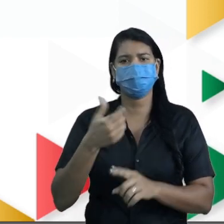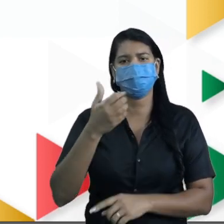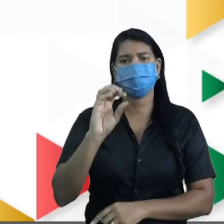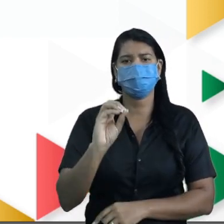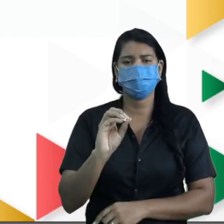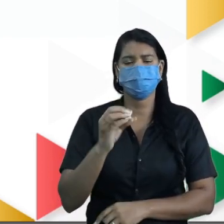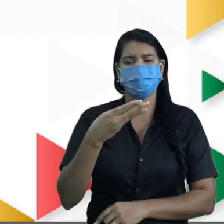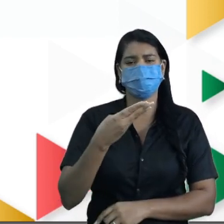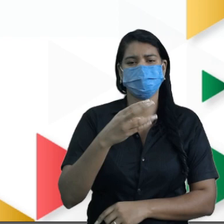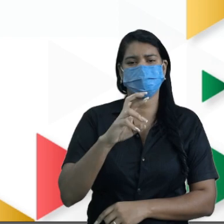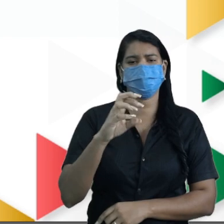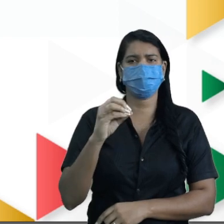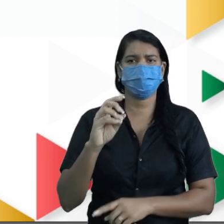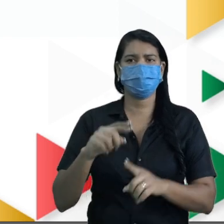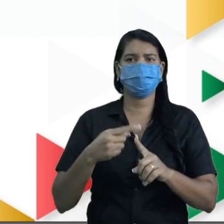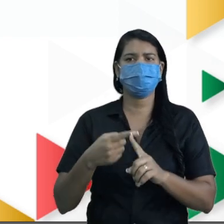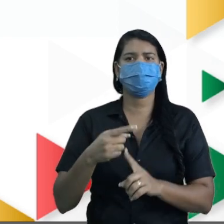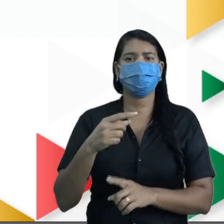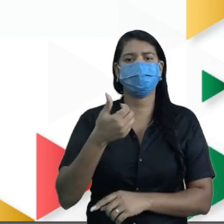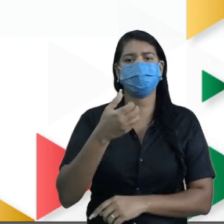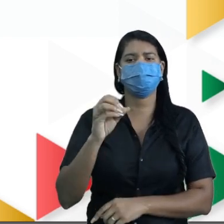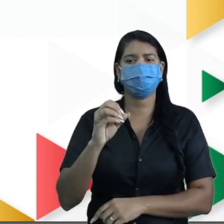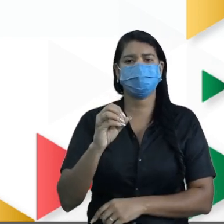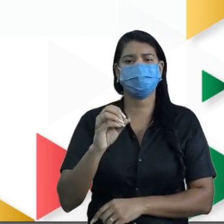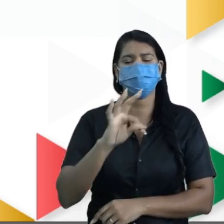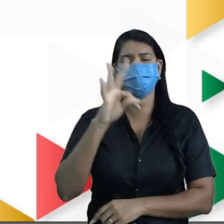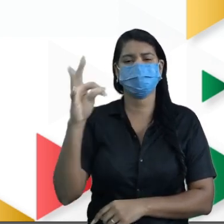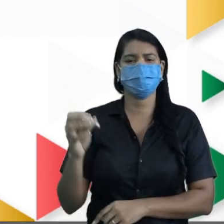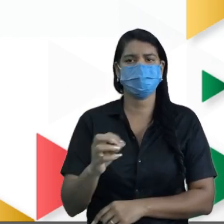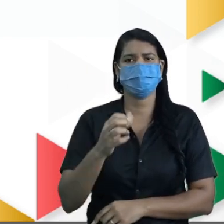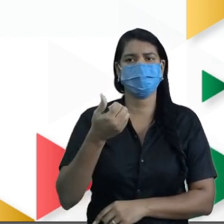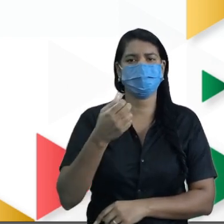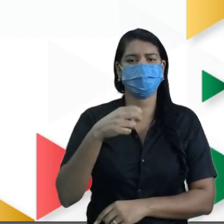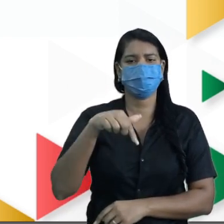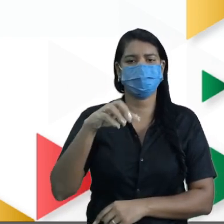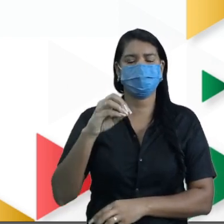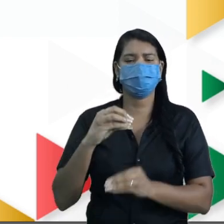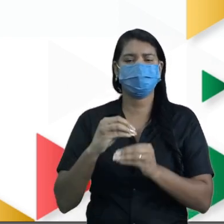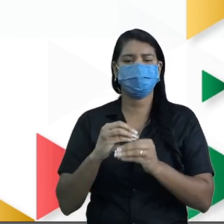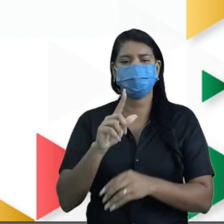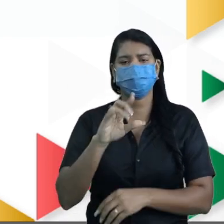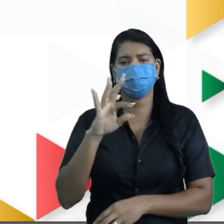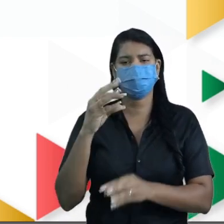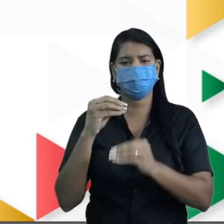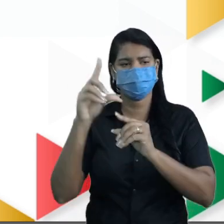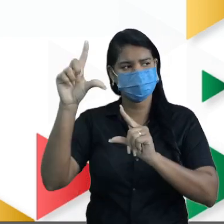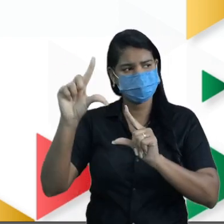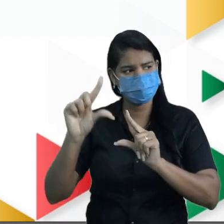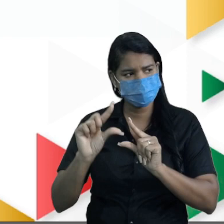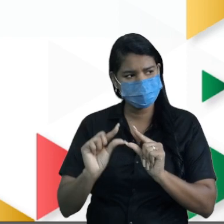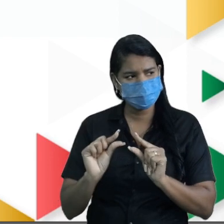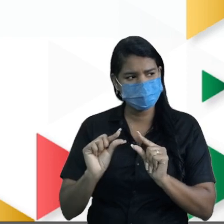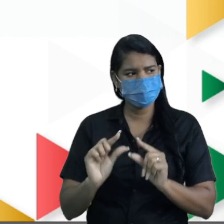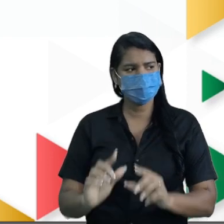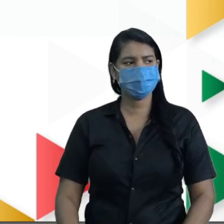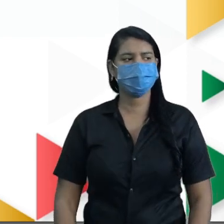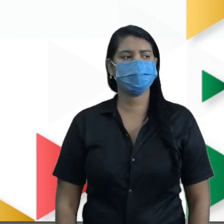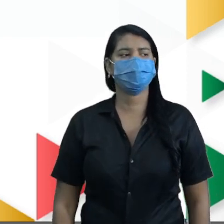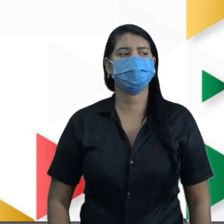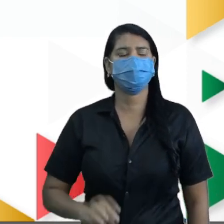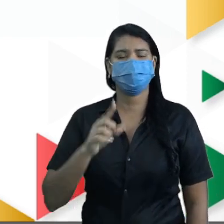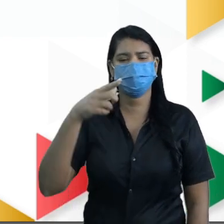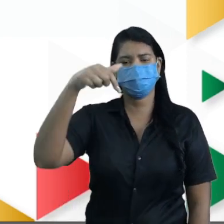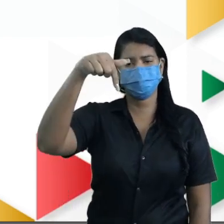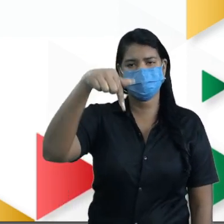450 mais 210, mais 10, vai dar o total de 670 litros. Olha aí que ela diminuiu muito, viu? De 1